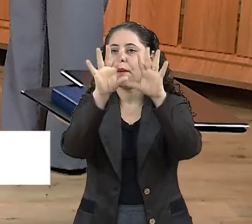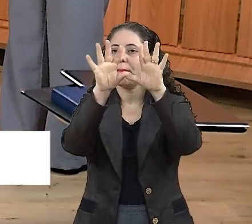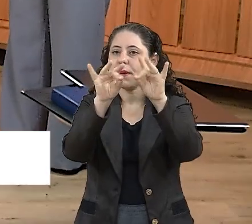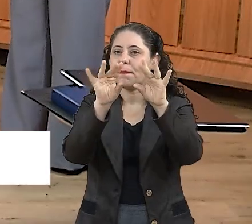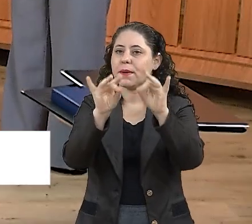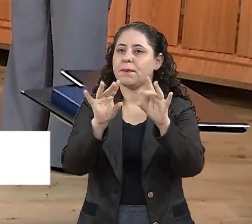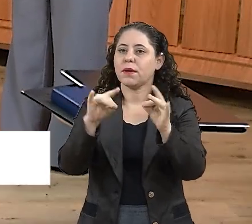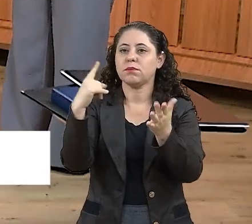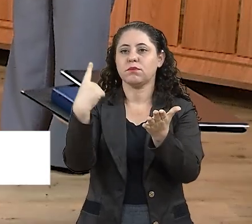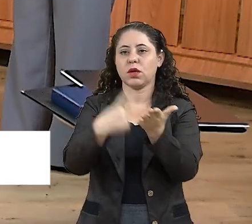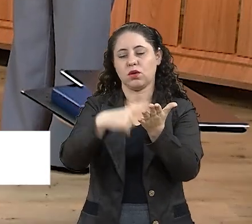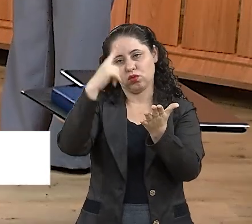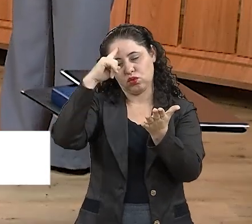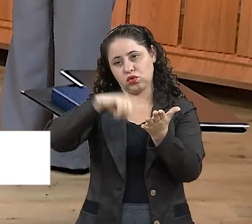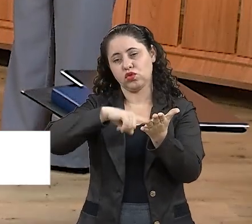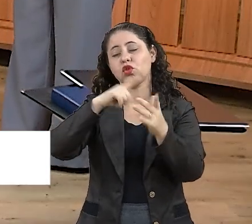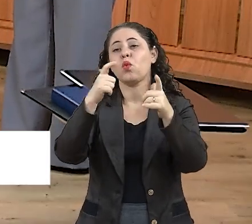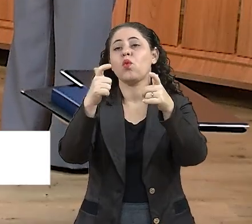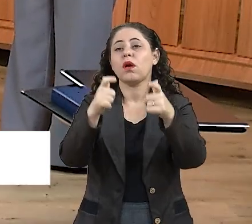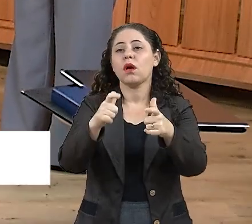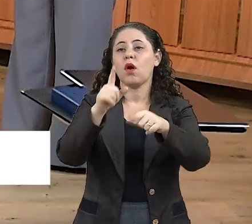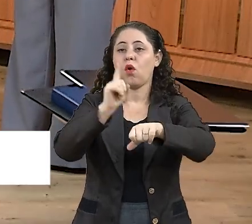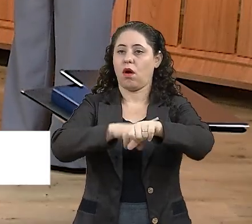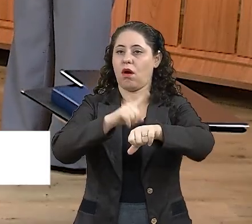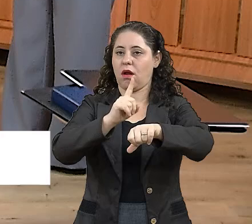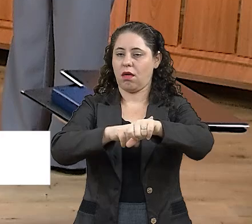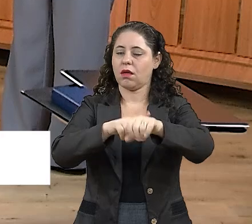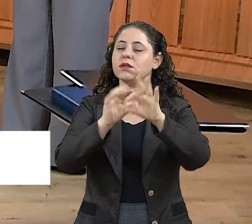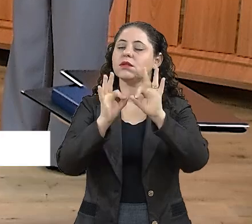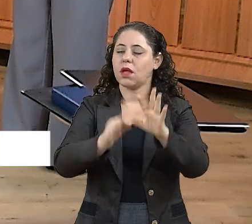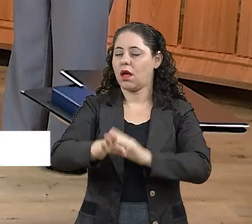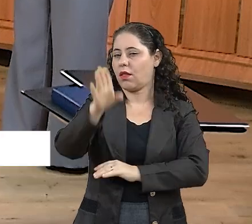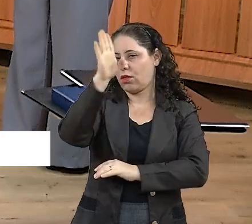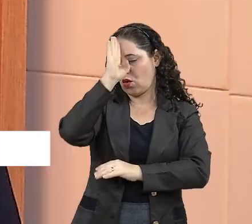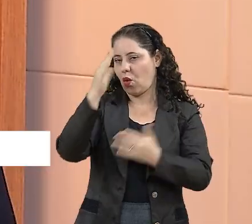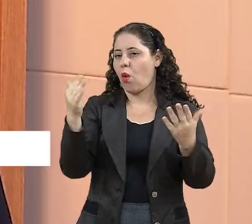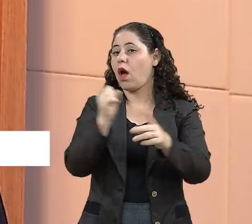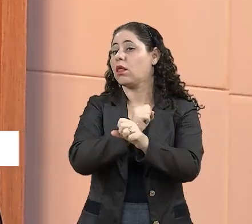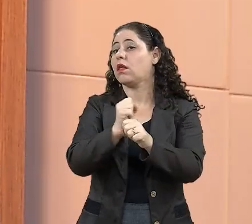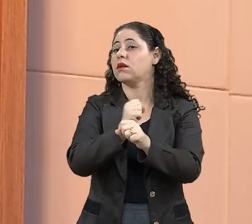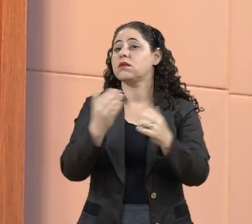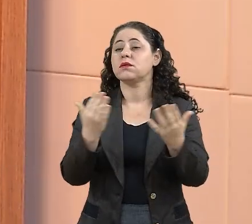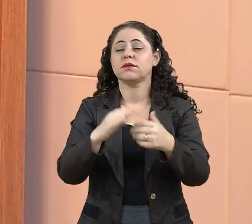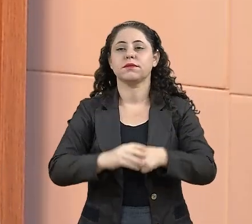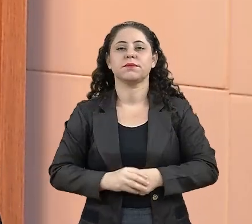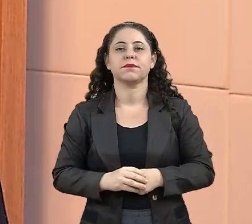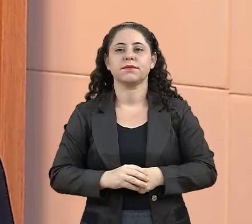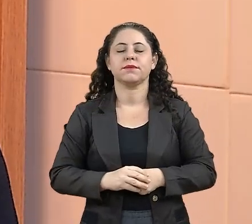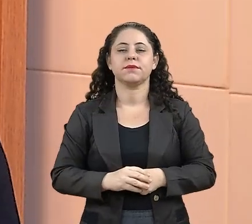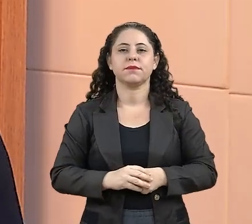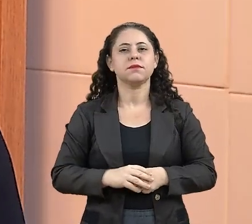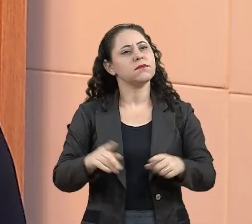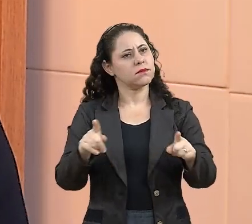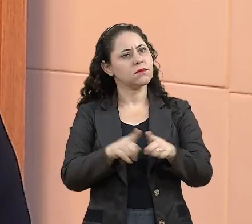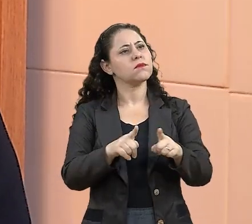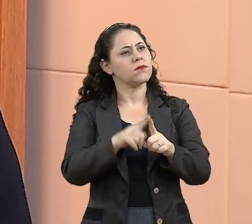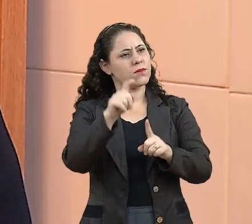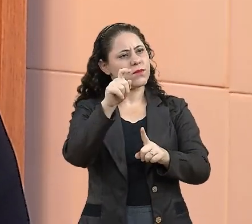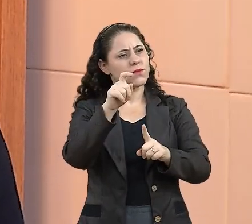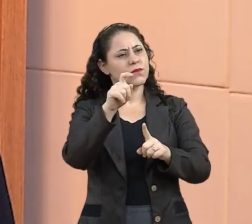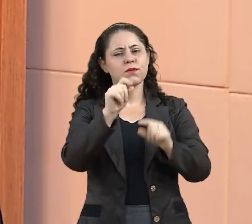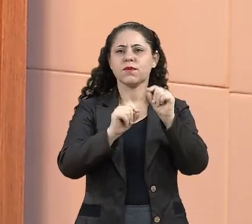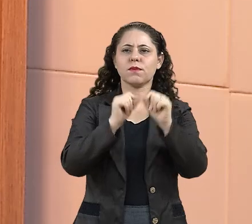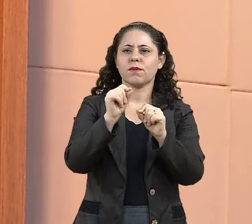a data, o local e o horário. Certo. Esse ano vai ser quando? Esse ano, inclusive nesse mesmo